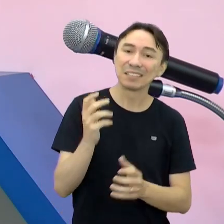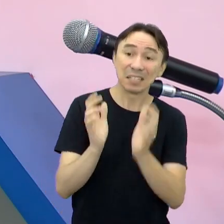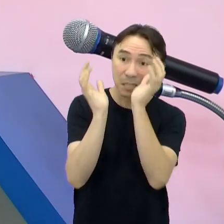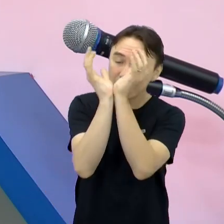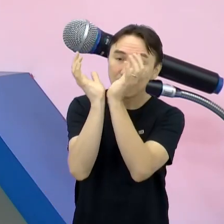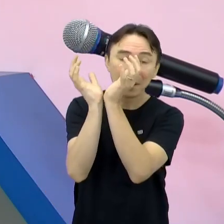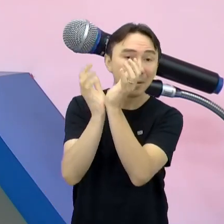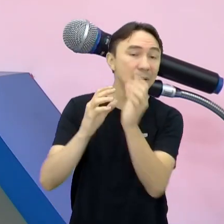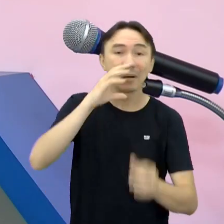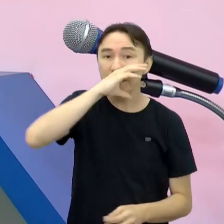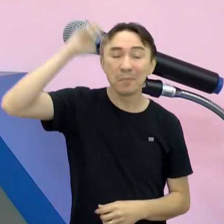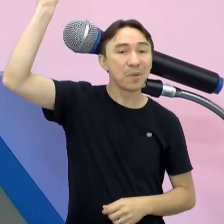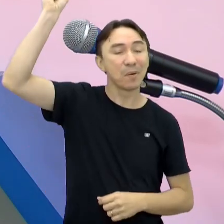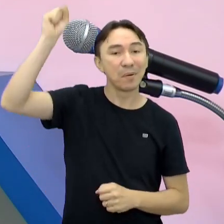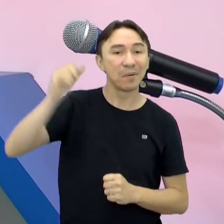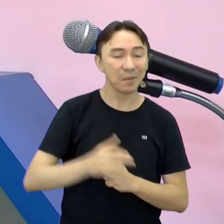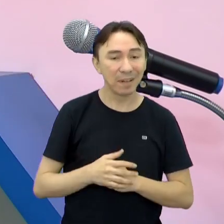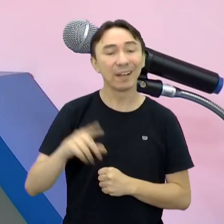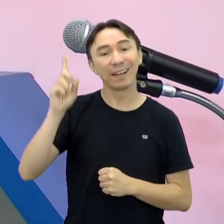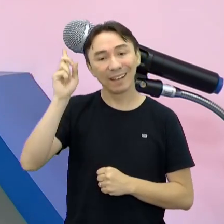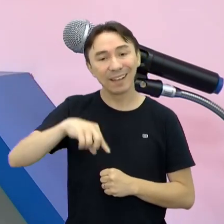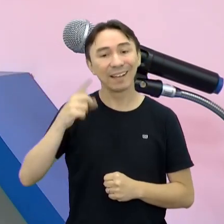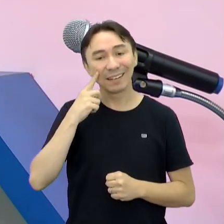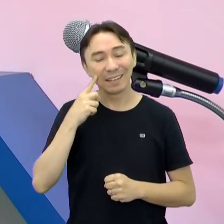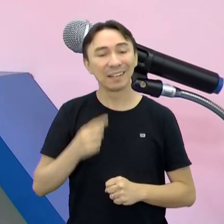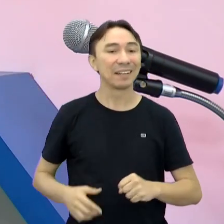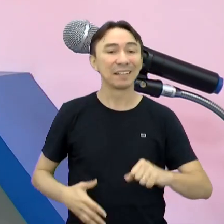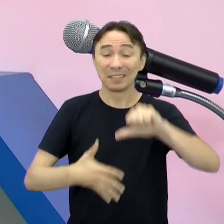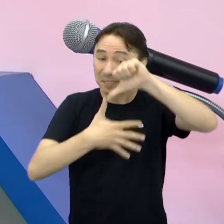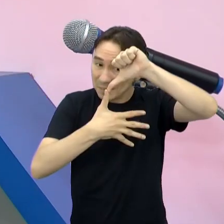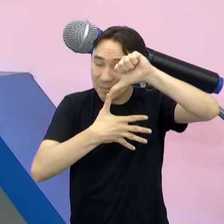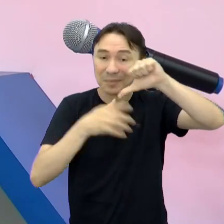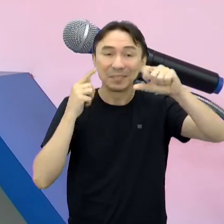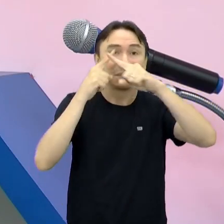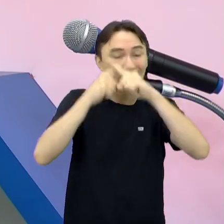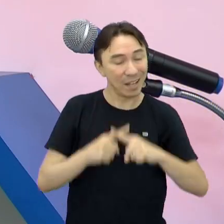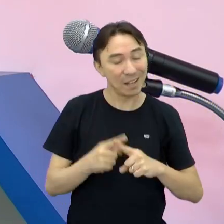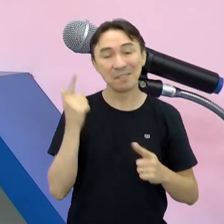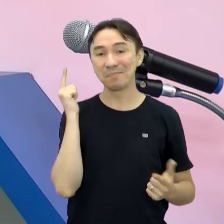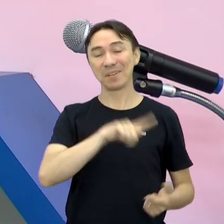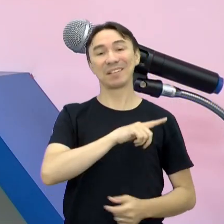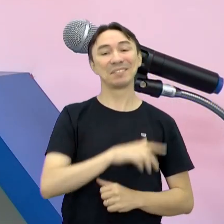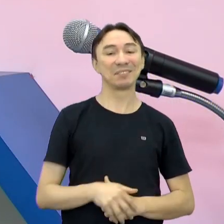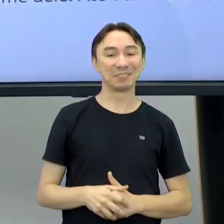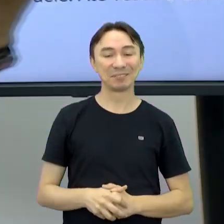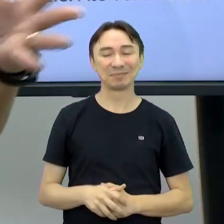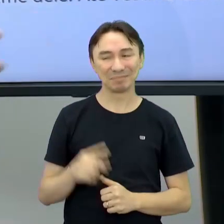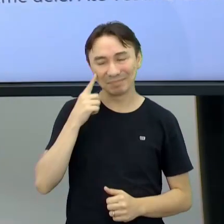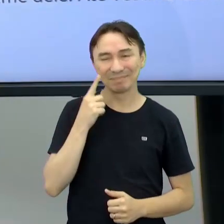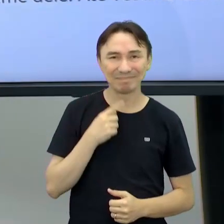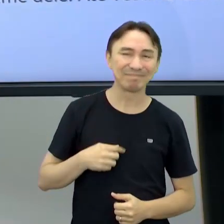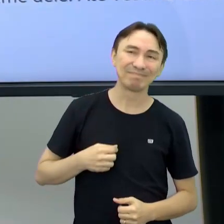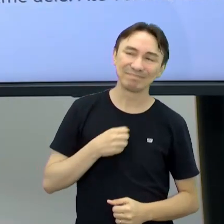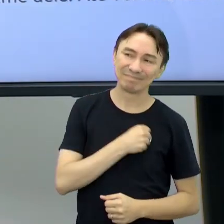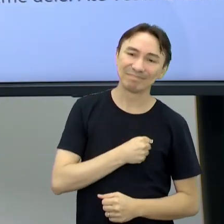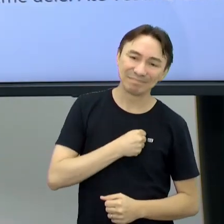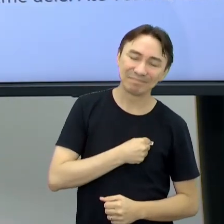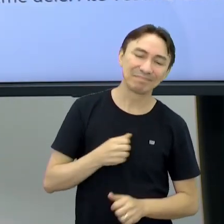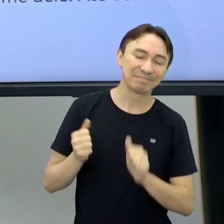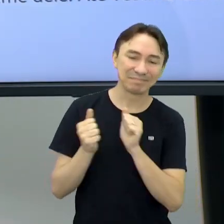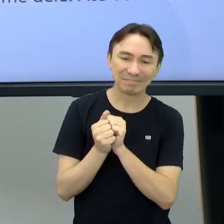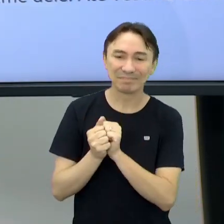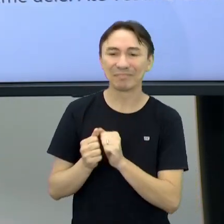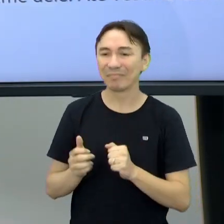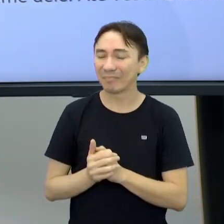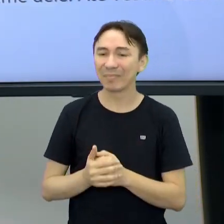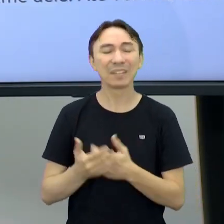com ele Torcer pelo time dele naquele dia Porque a gente tinha um convívio bem legal Nesse aspecto E Nós não vamos falar os nomes dos times Mas